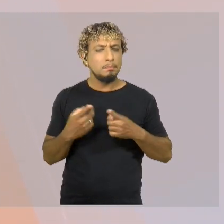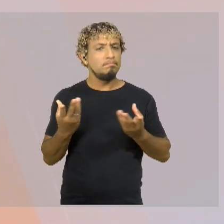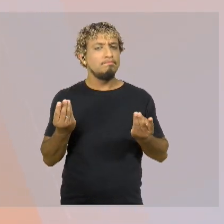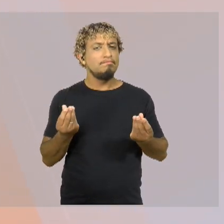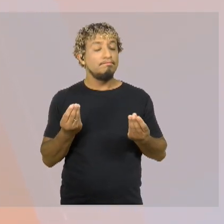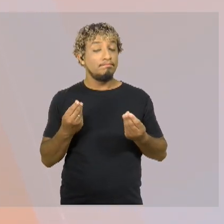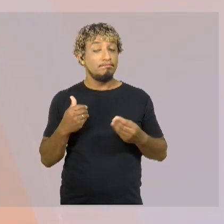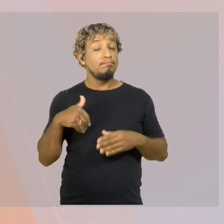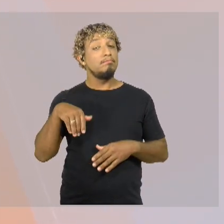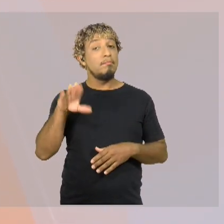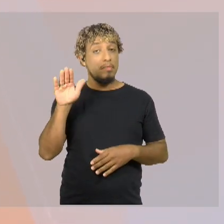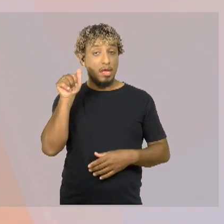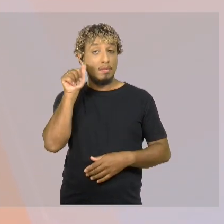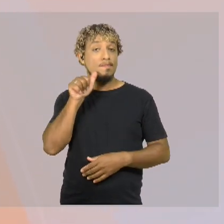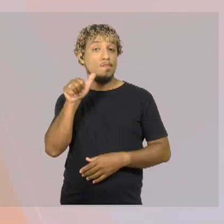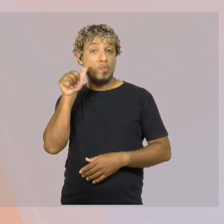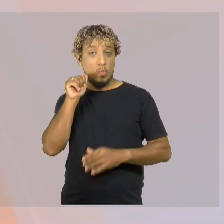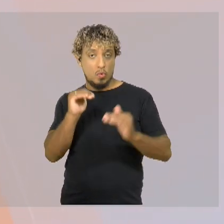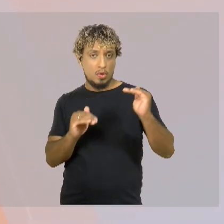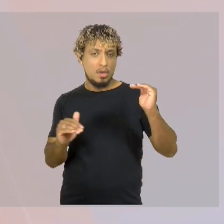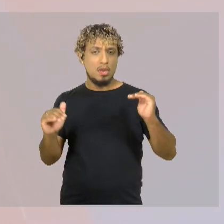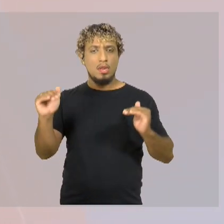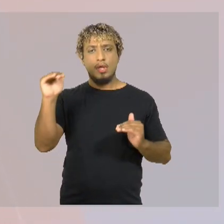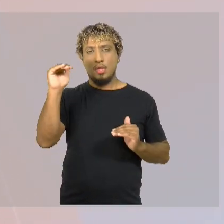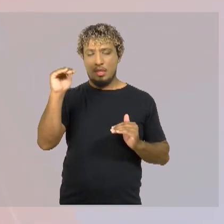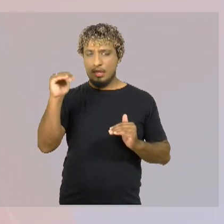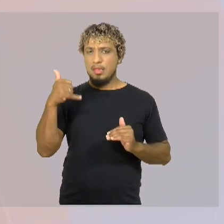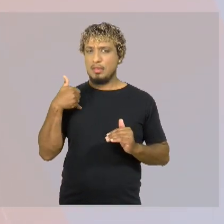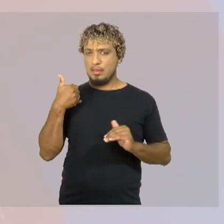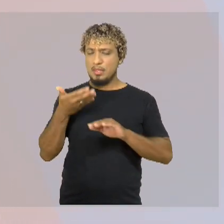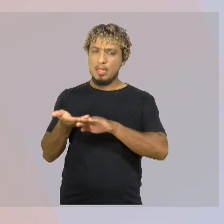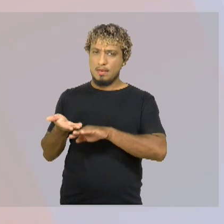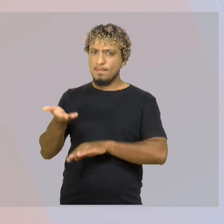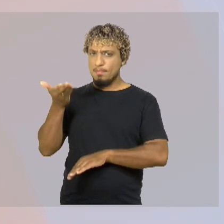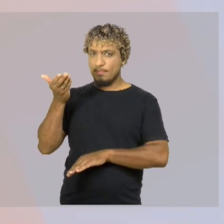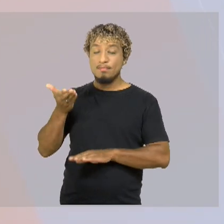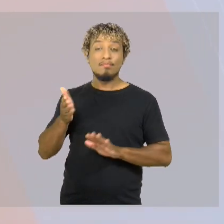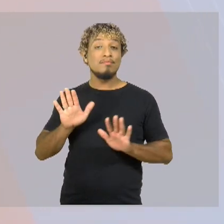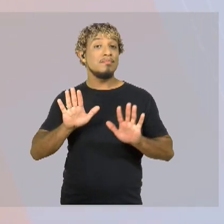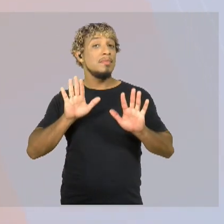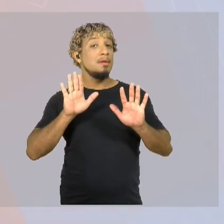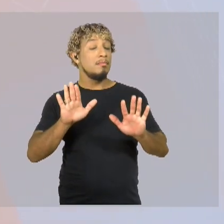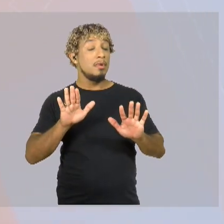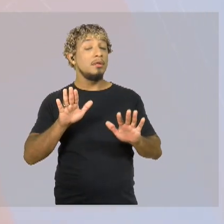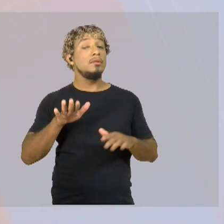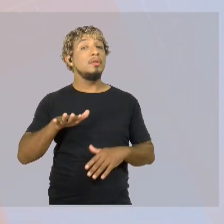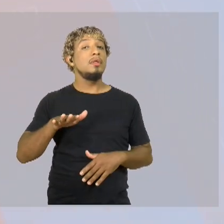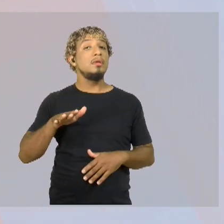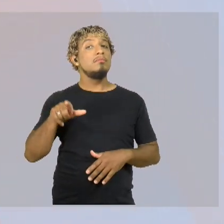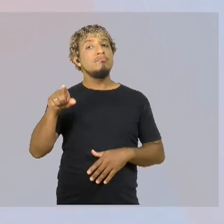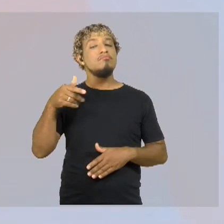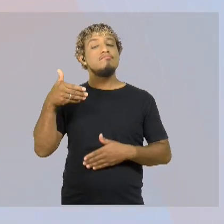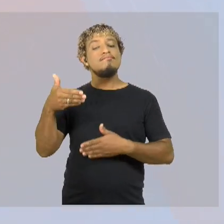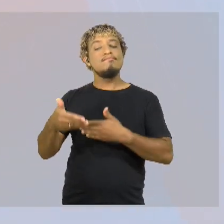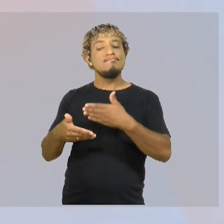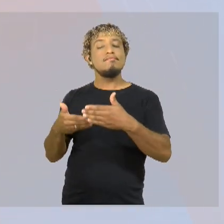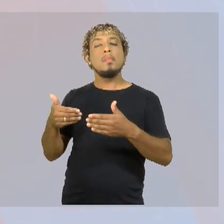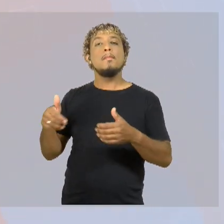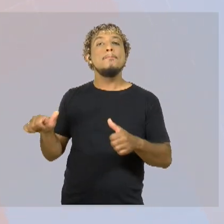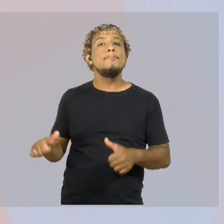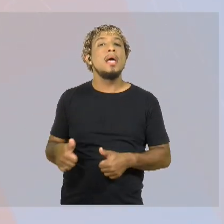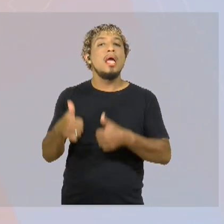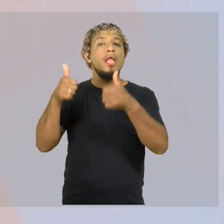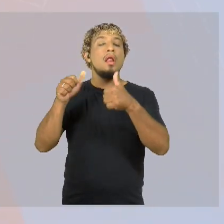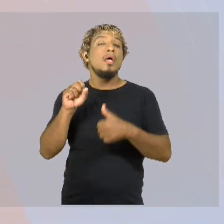É mais comum nas mulheres de meia-idade e, geralmente, costumam melhorar com